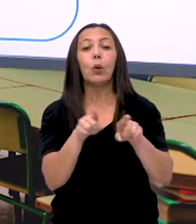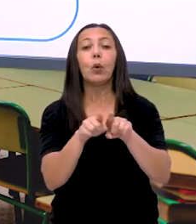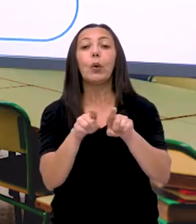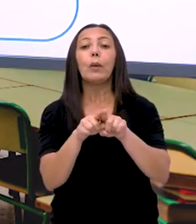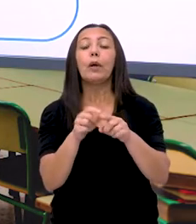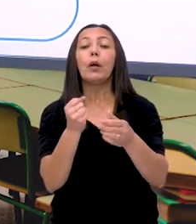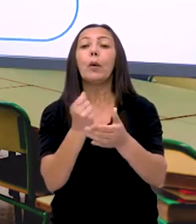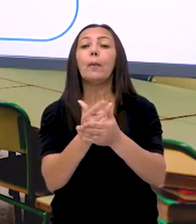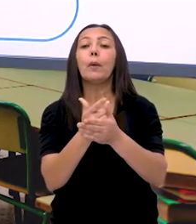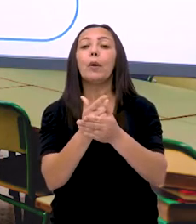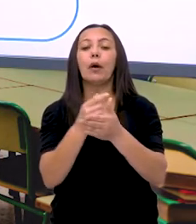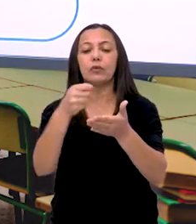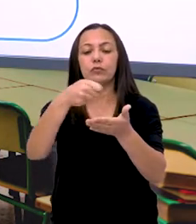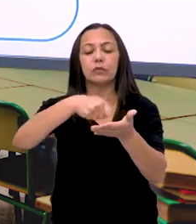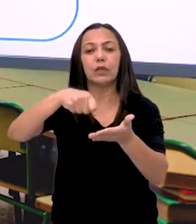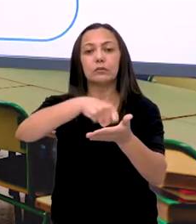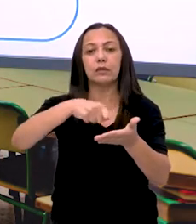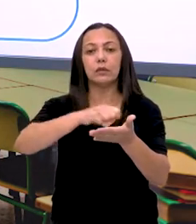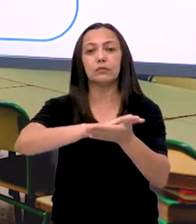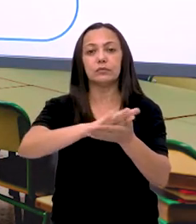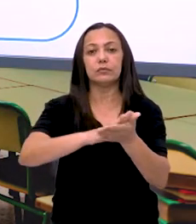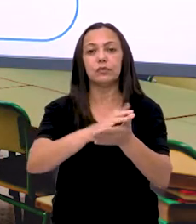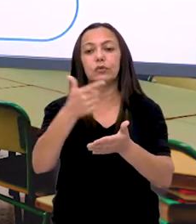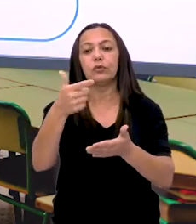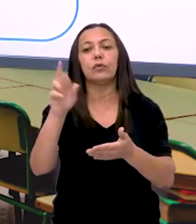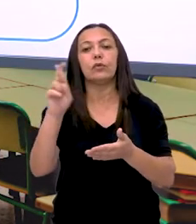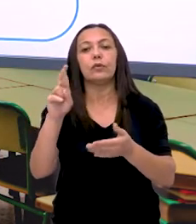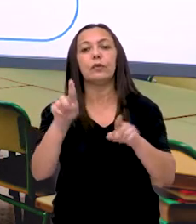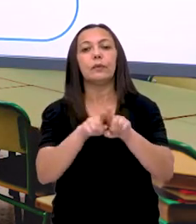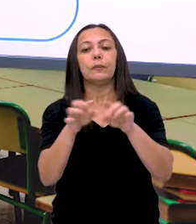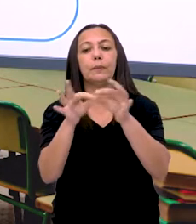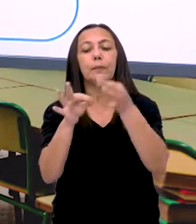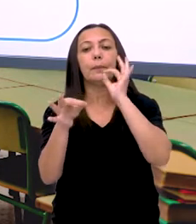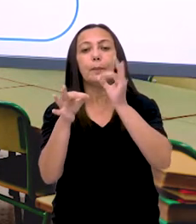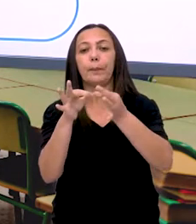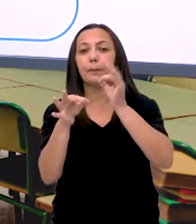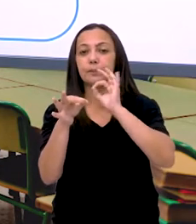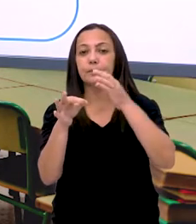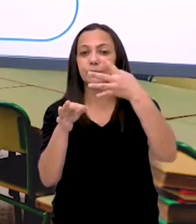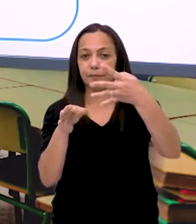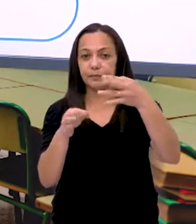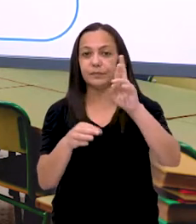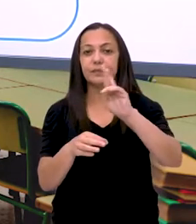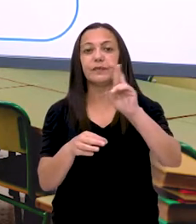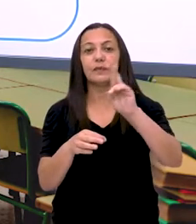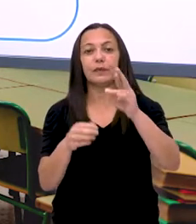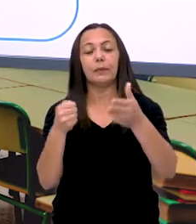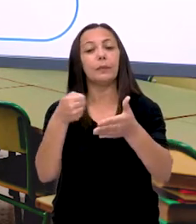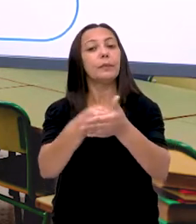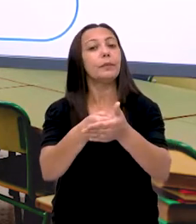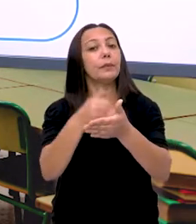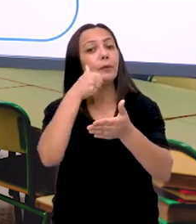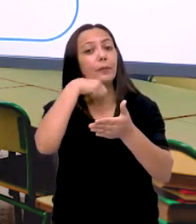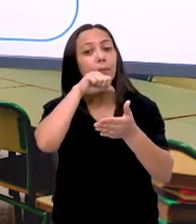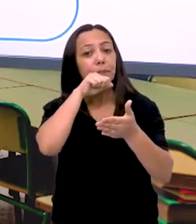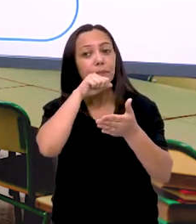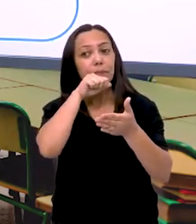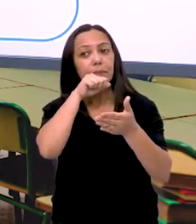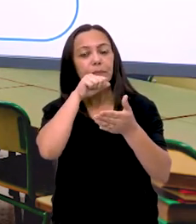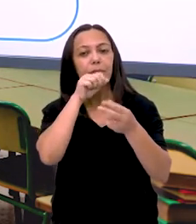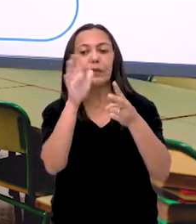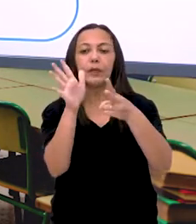Comprou também o detergente por 2. As uvas foram 4 reais que ela pagou.